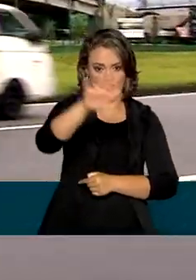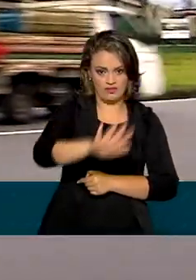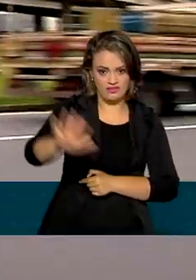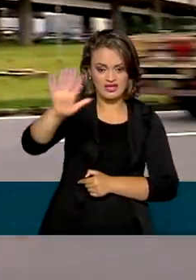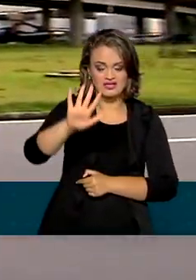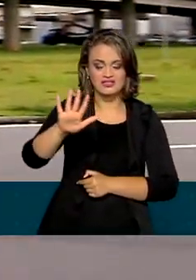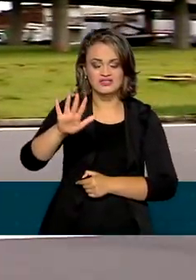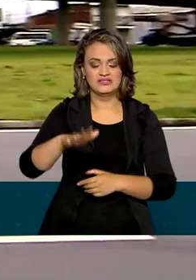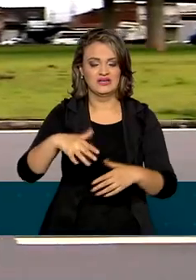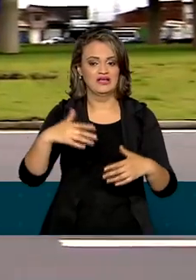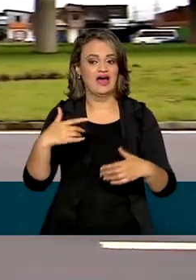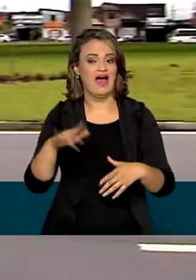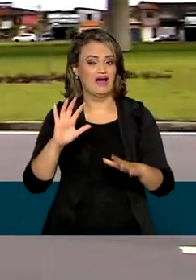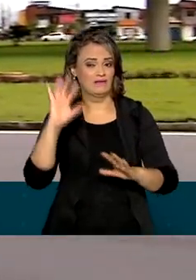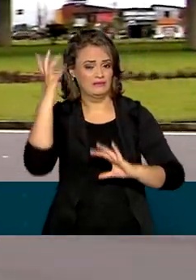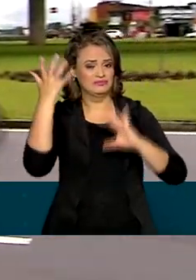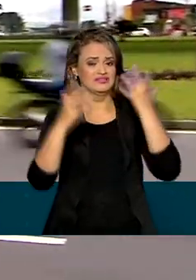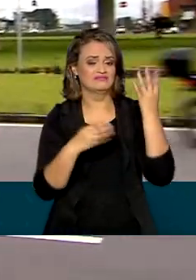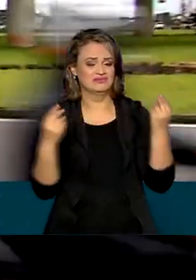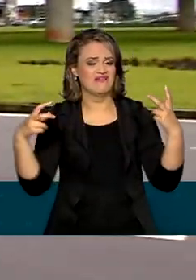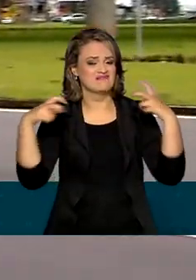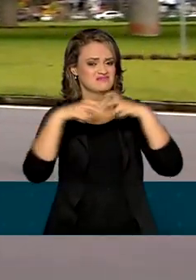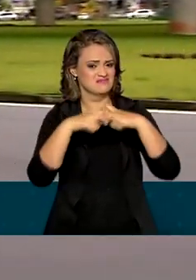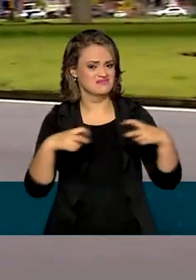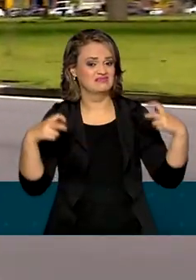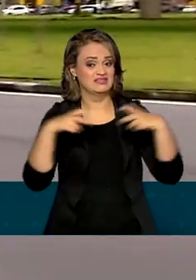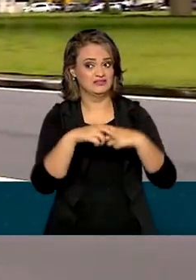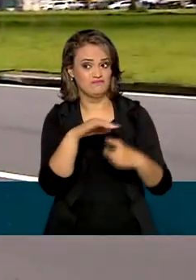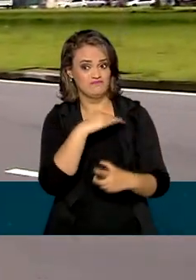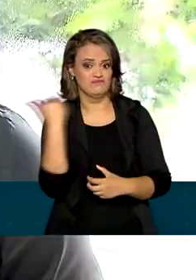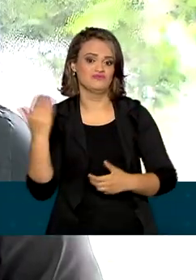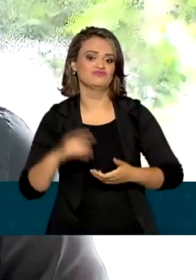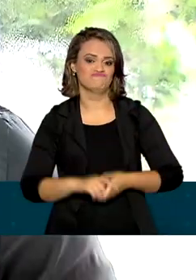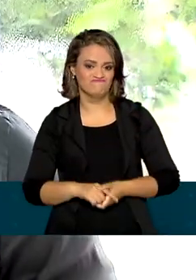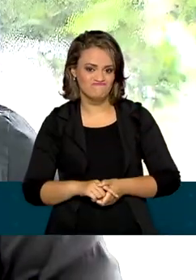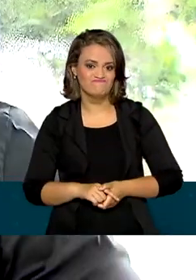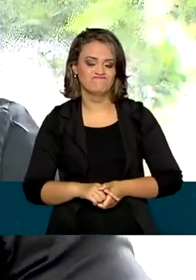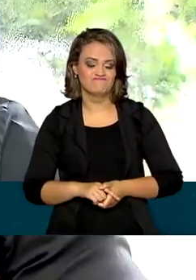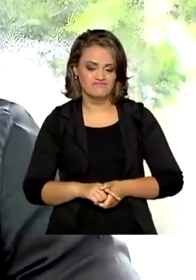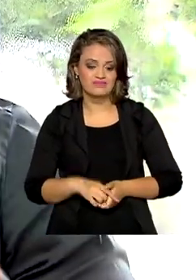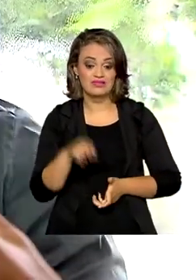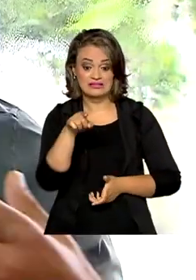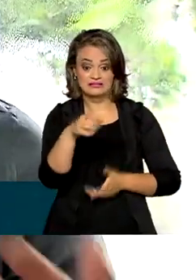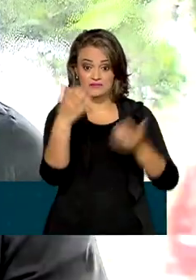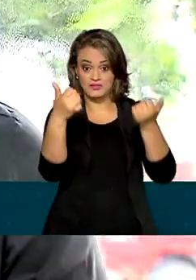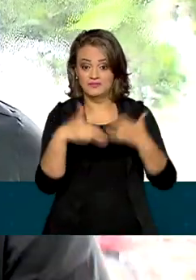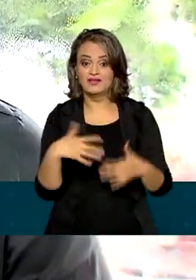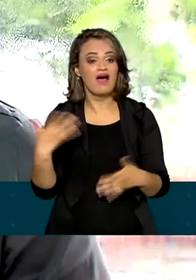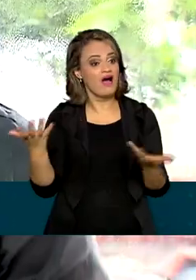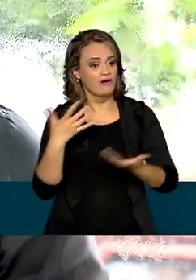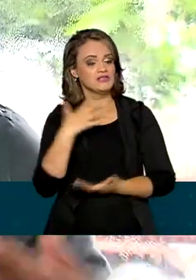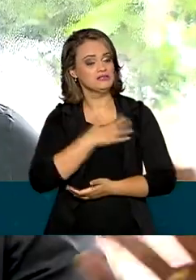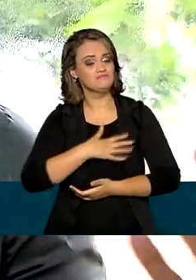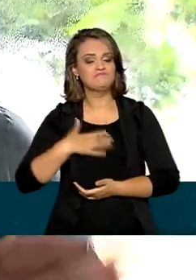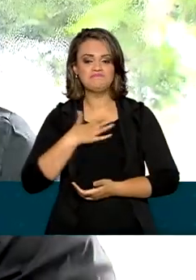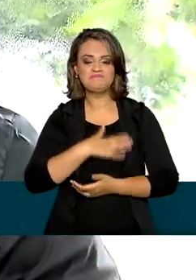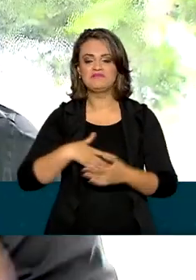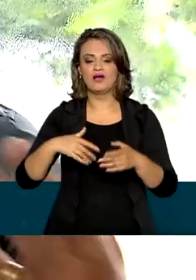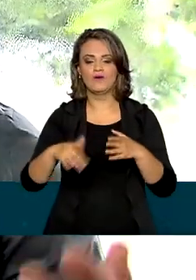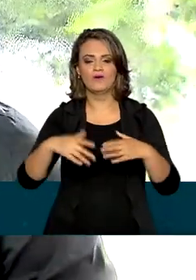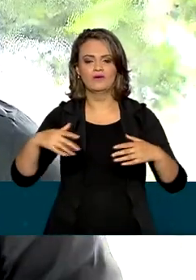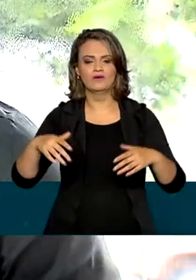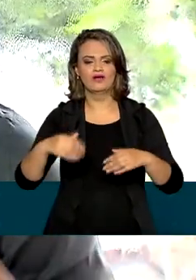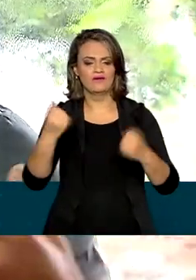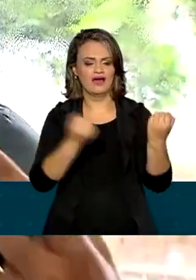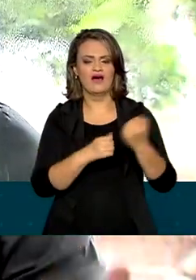do país, é a rodovia com o maior número de acidentes com mortes do Brasil. A gente fica satisfeito de ver a fluidez do